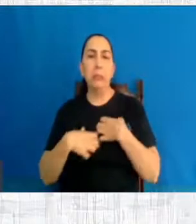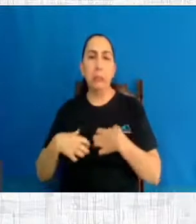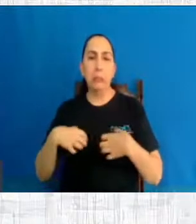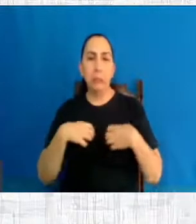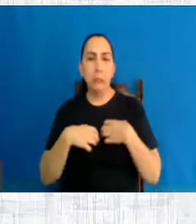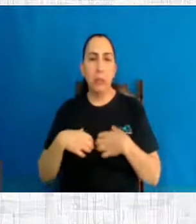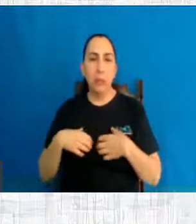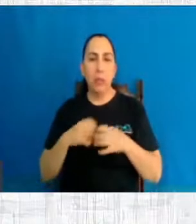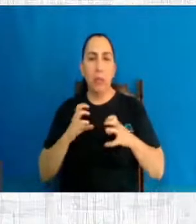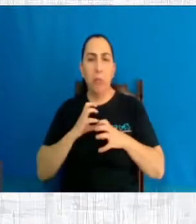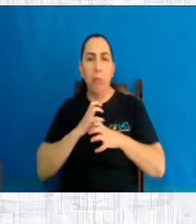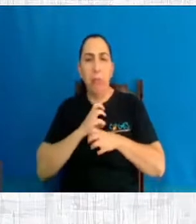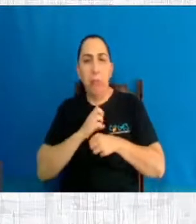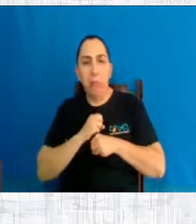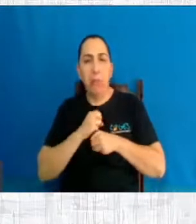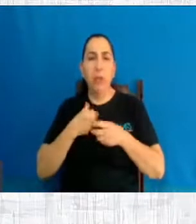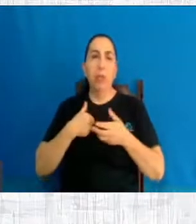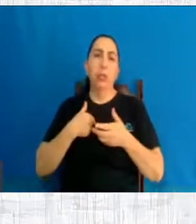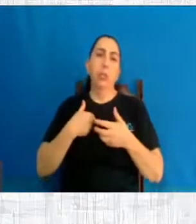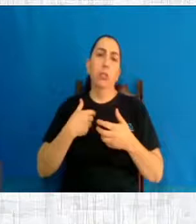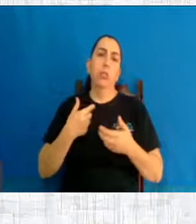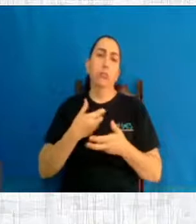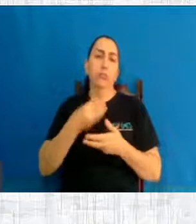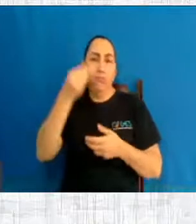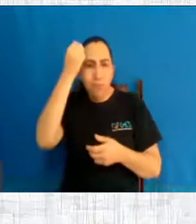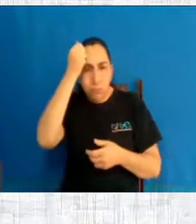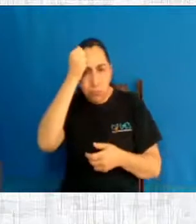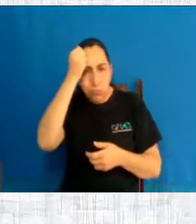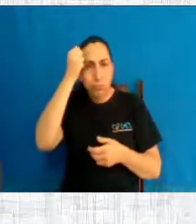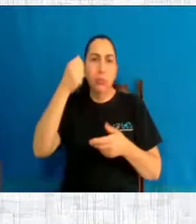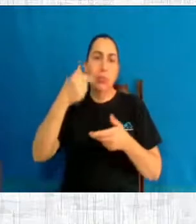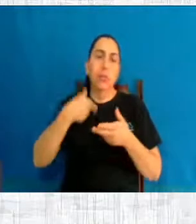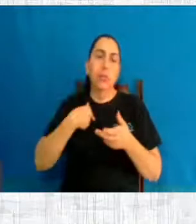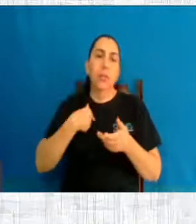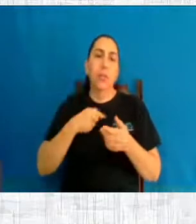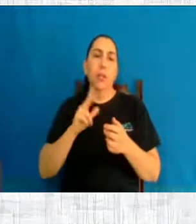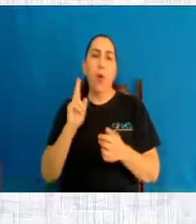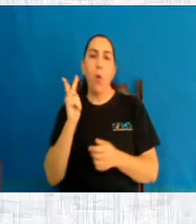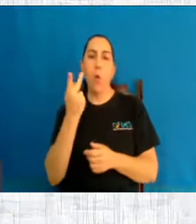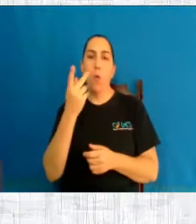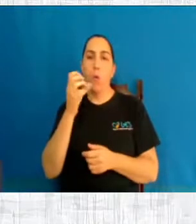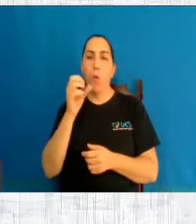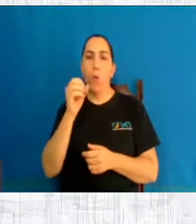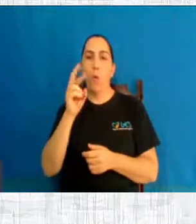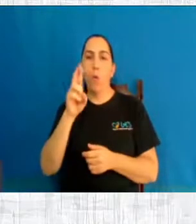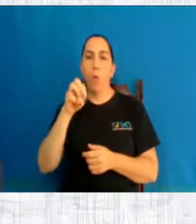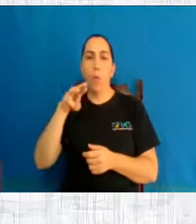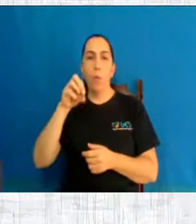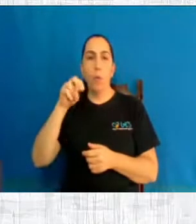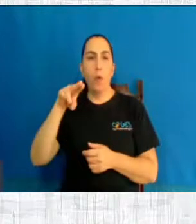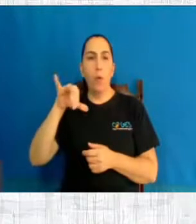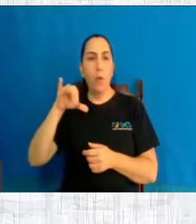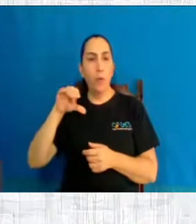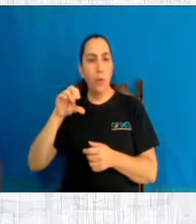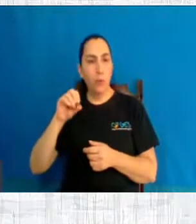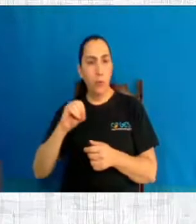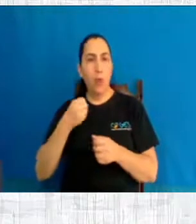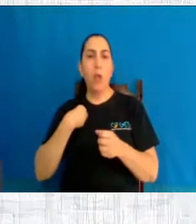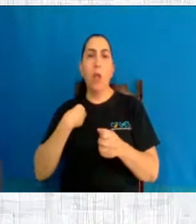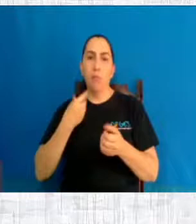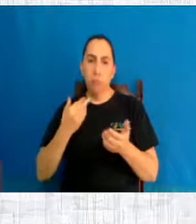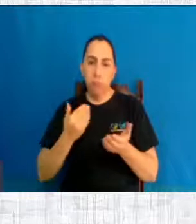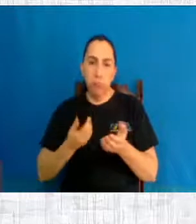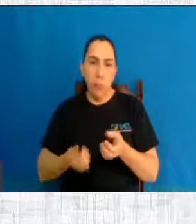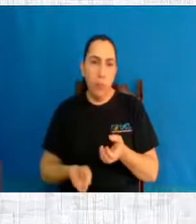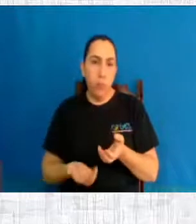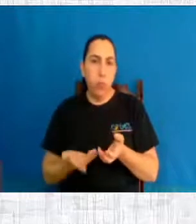frustração do instinto materno, que é um instinto muito forte, não é? Com os hormônios que a mulher começa a produzir quando está grávida, sobretudo, não é?